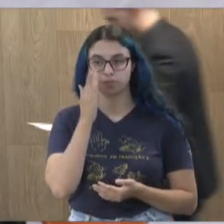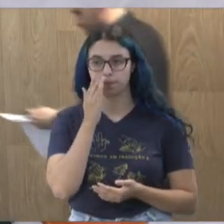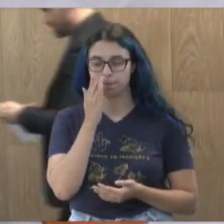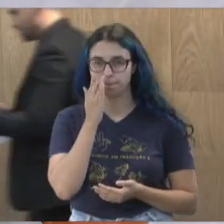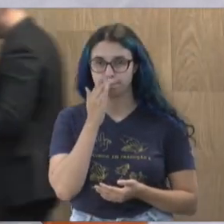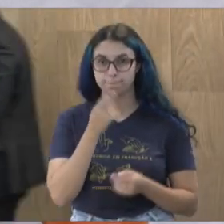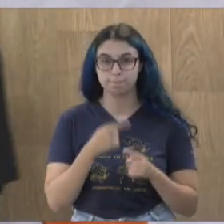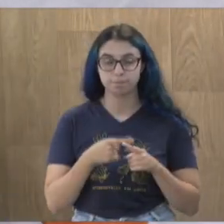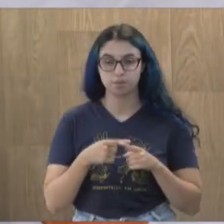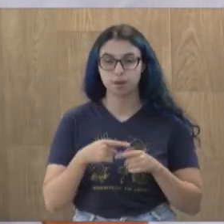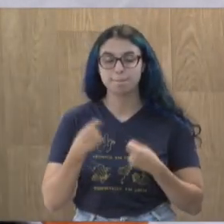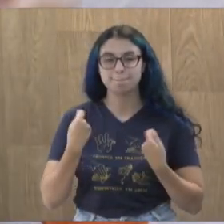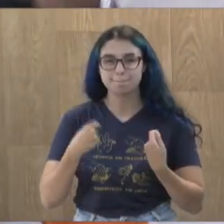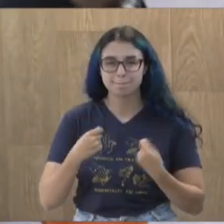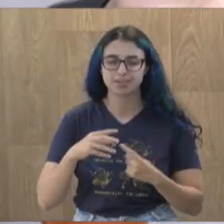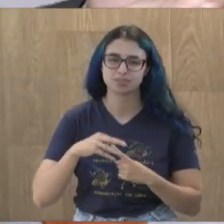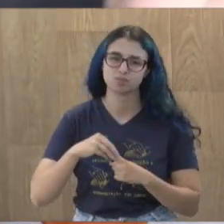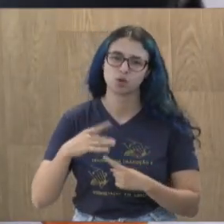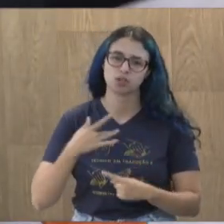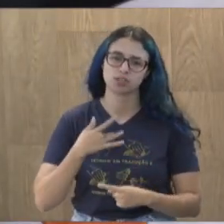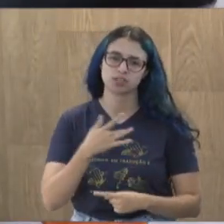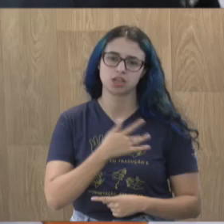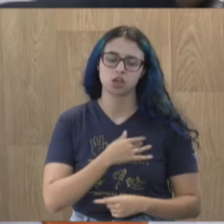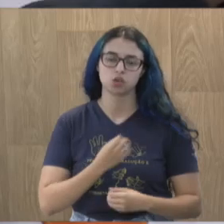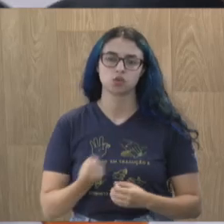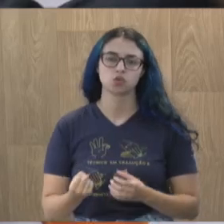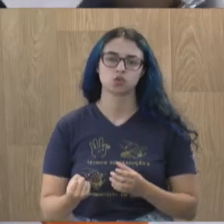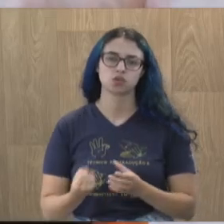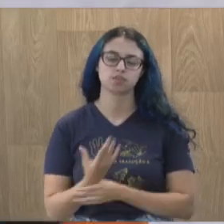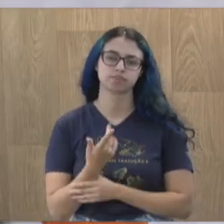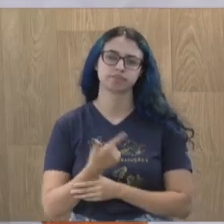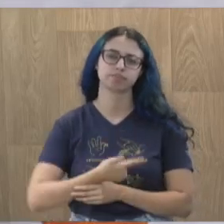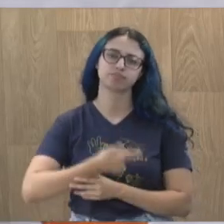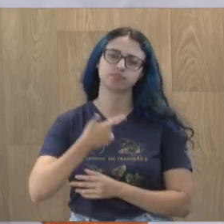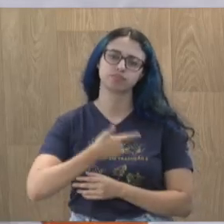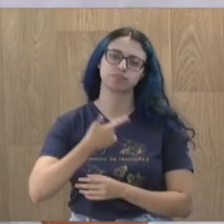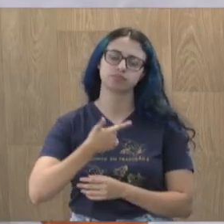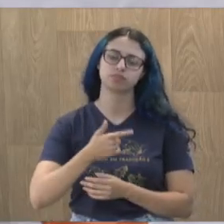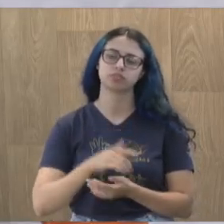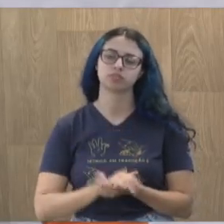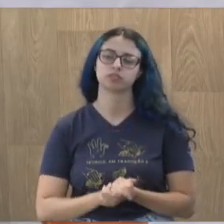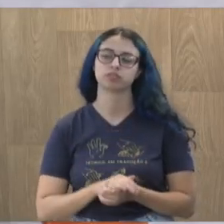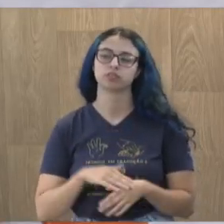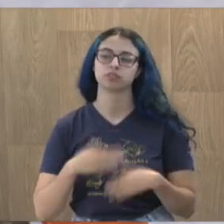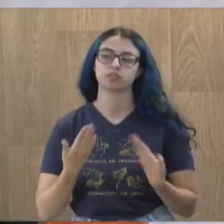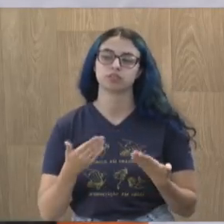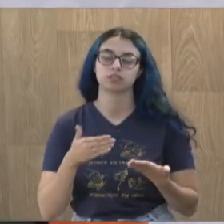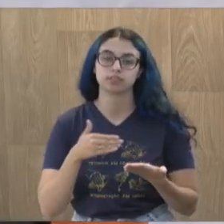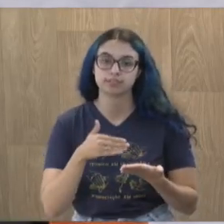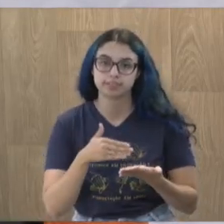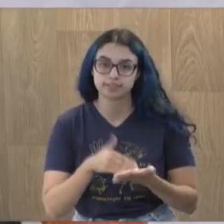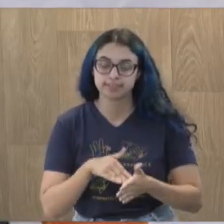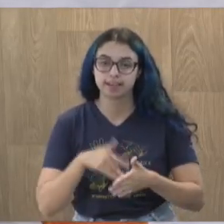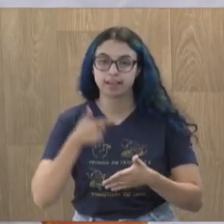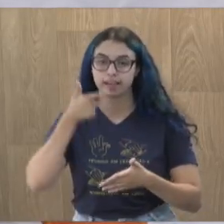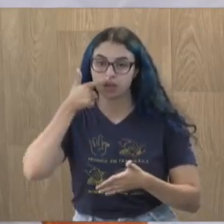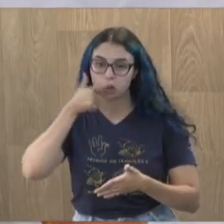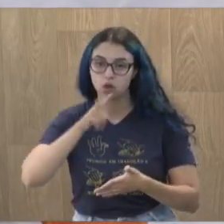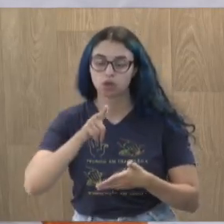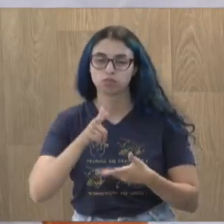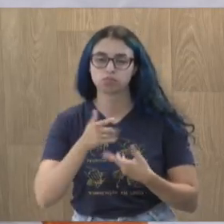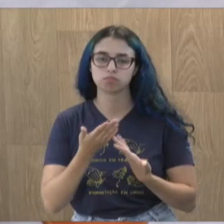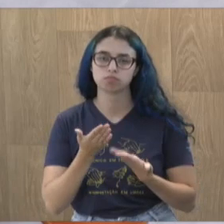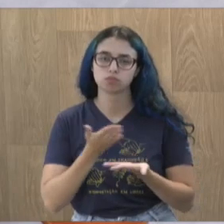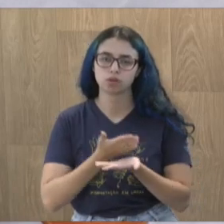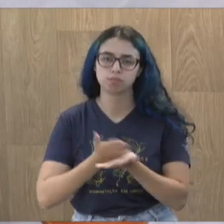precisa de uma unidade nova, a qual a gente está lutando para que isso aconteça o mais rápido possível. Até que a gente não consiga ainda, então vamos pelo menos